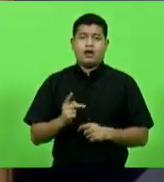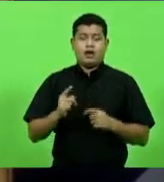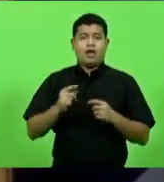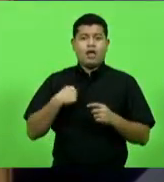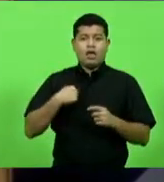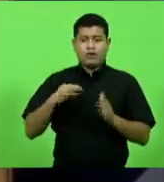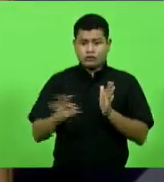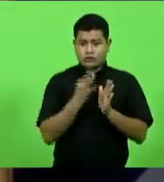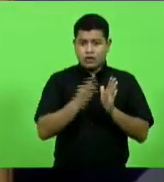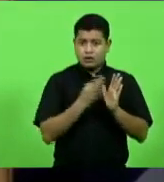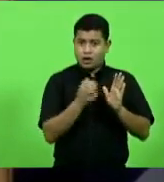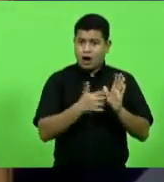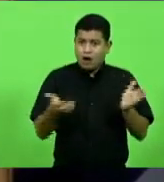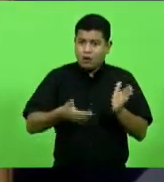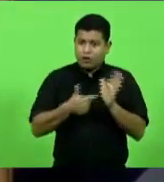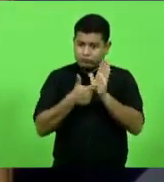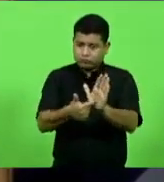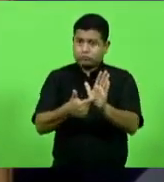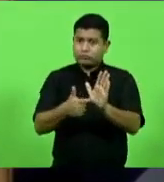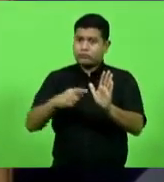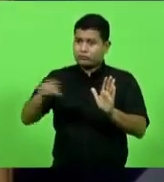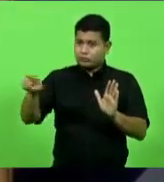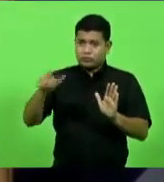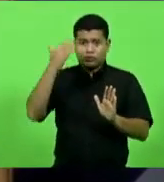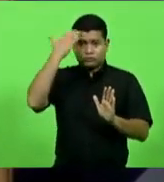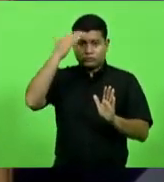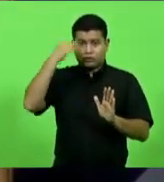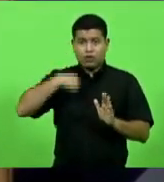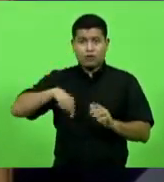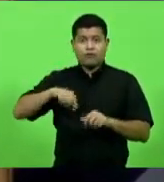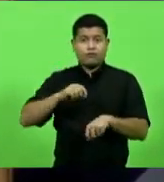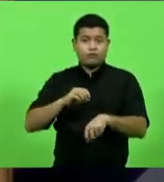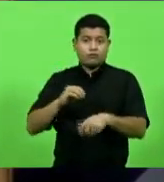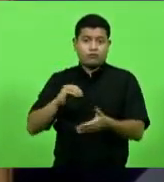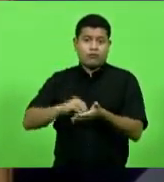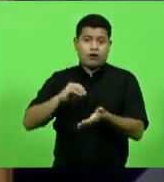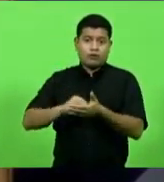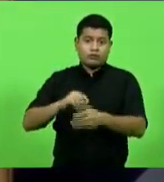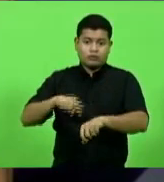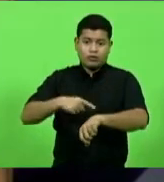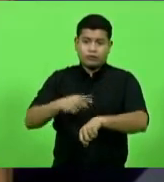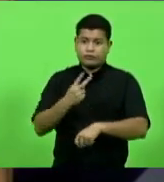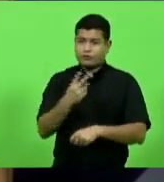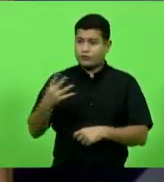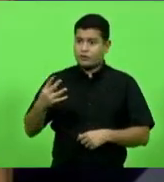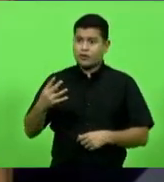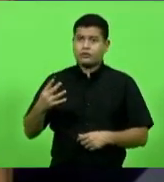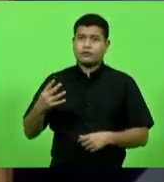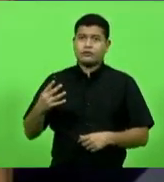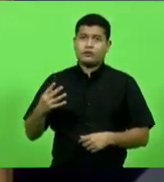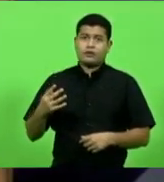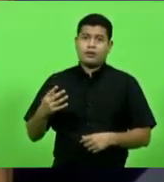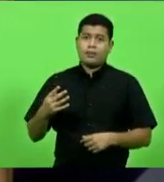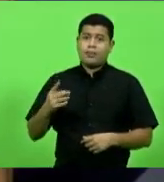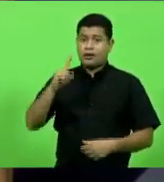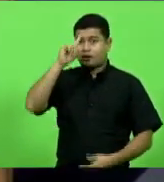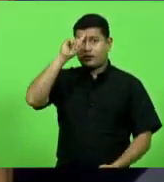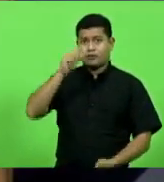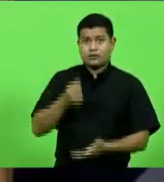que fiz agora. Não nos deram 24 horas, quem, para decidir,